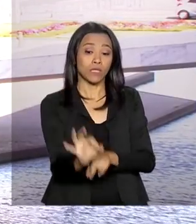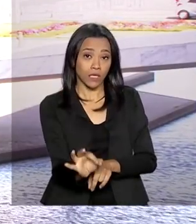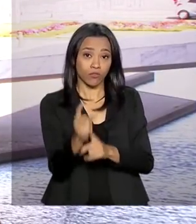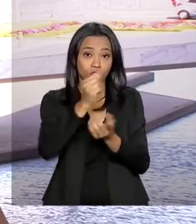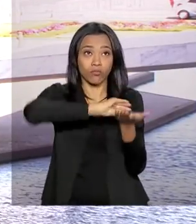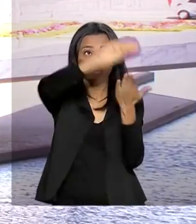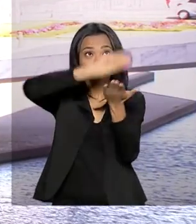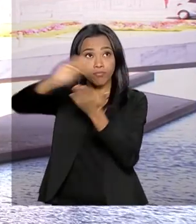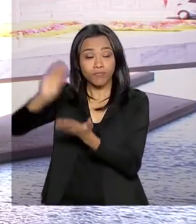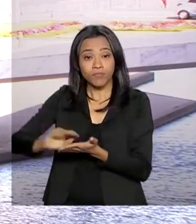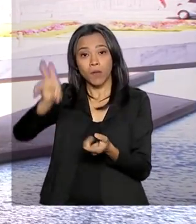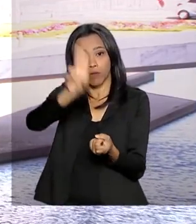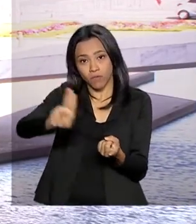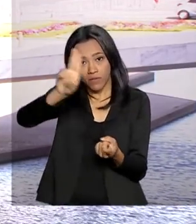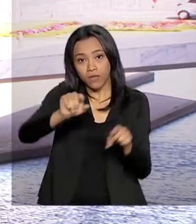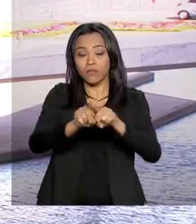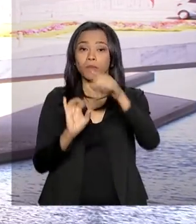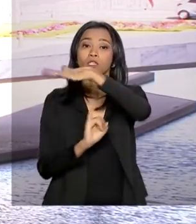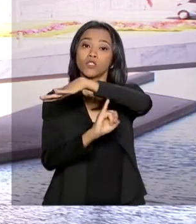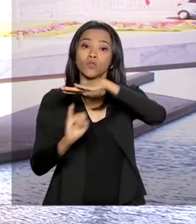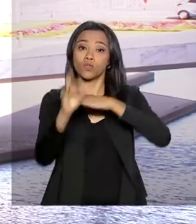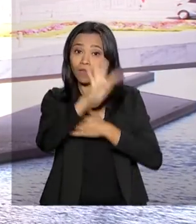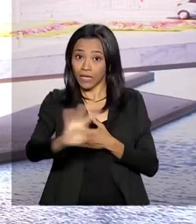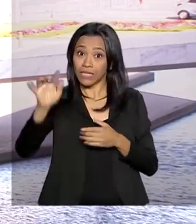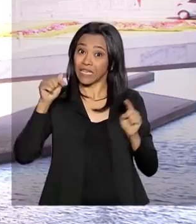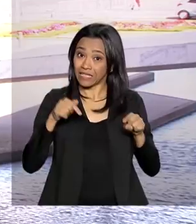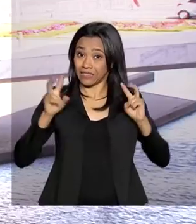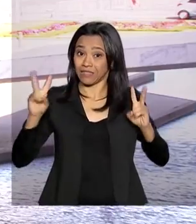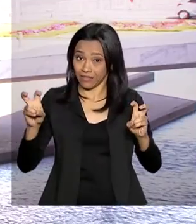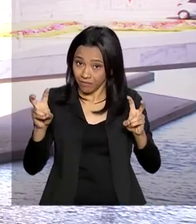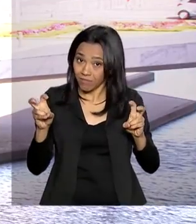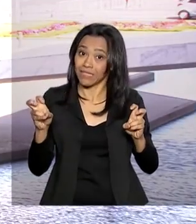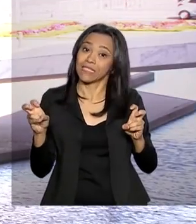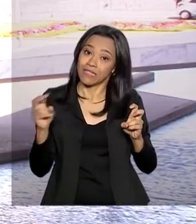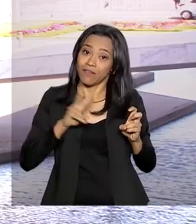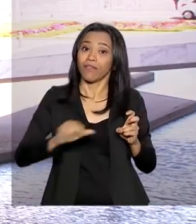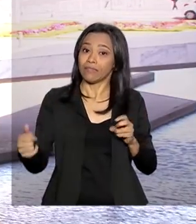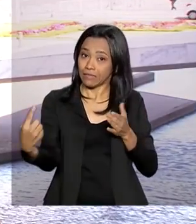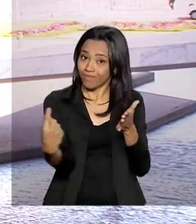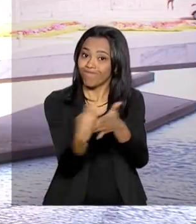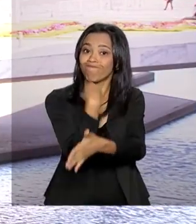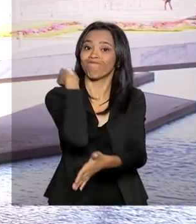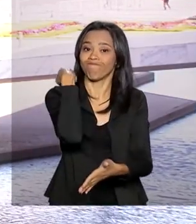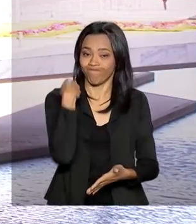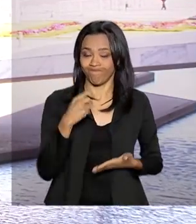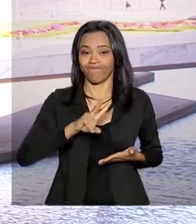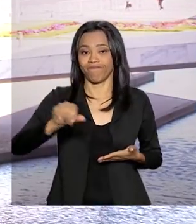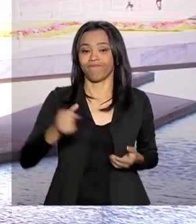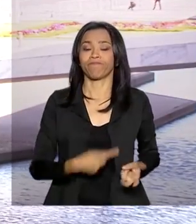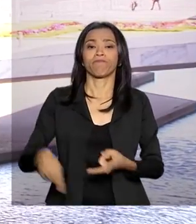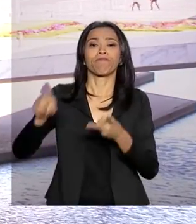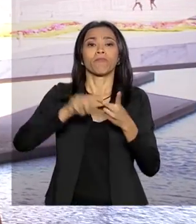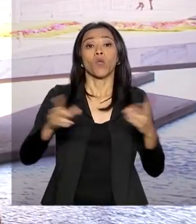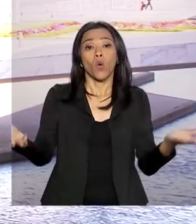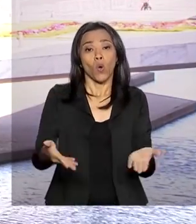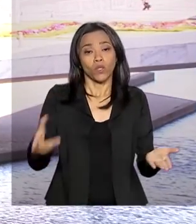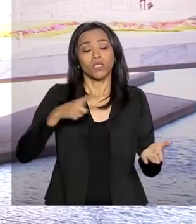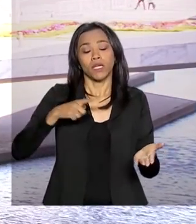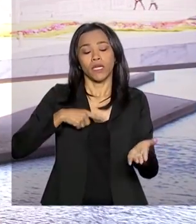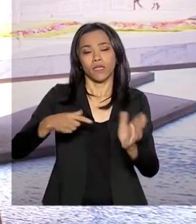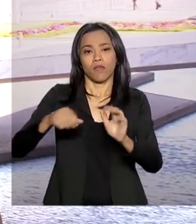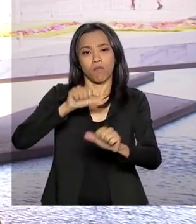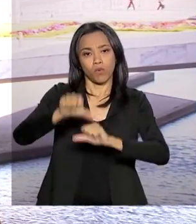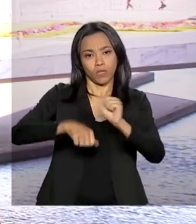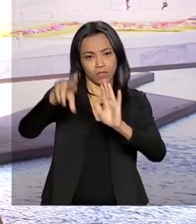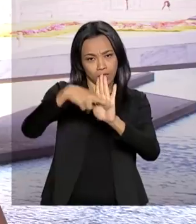universidades e dos institutos federais, um tema que também deve ser abordado. A gente tem reforma da Previdência hoje, uma reunião